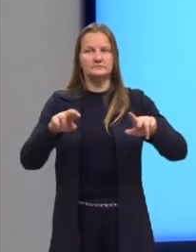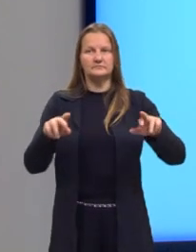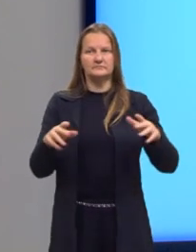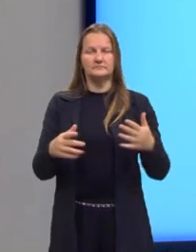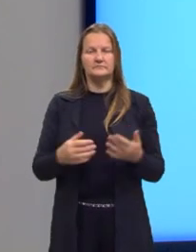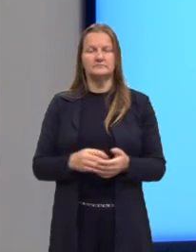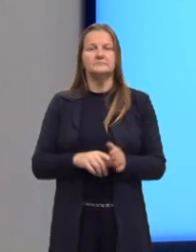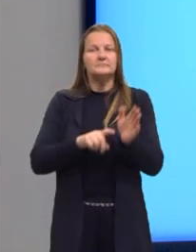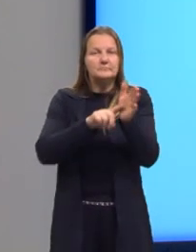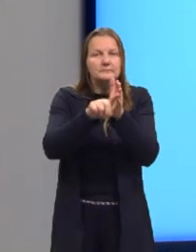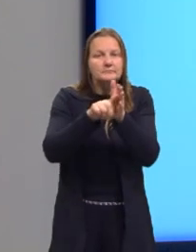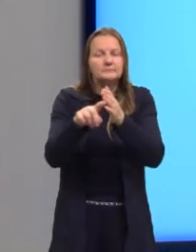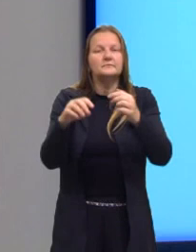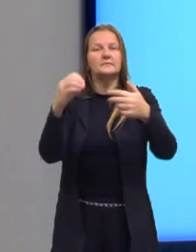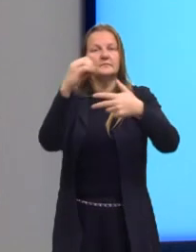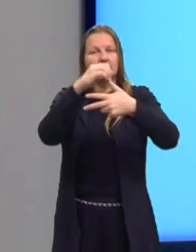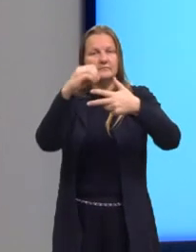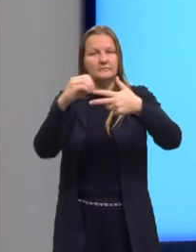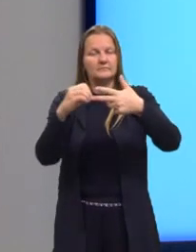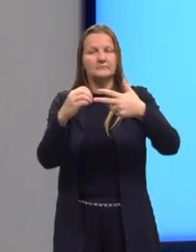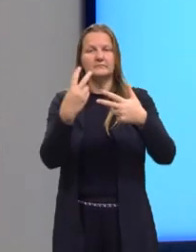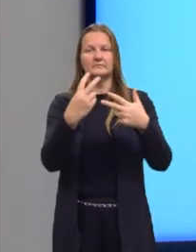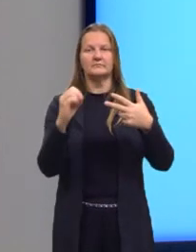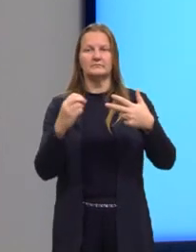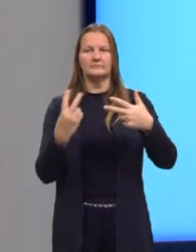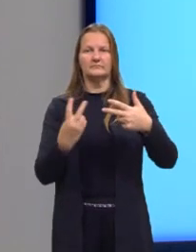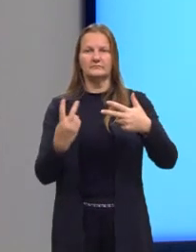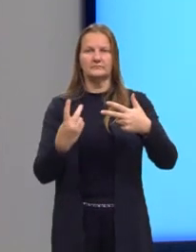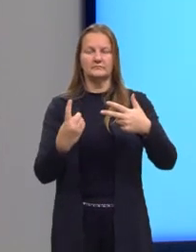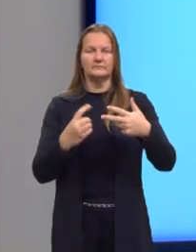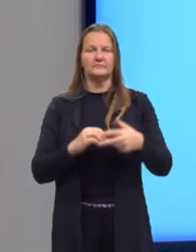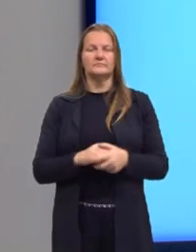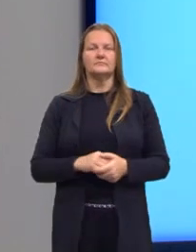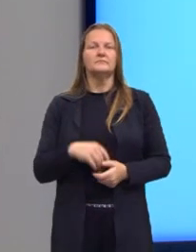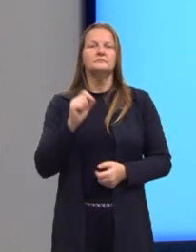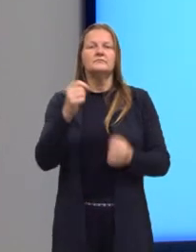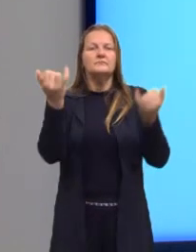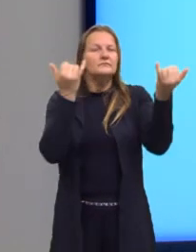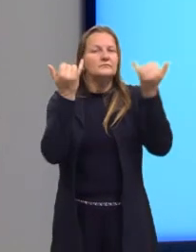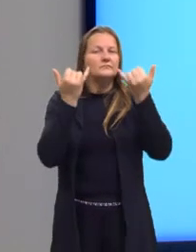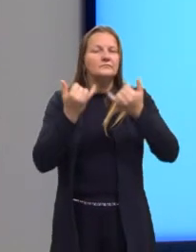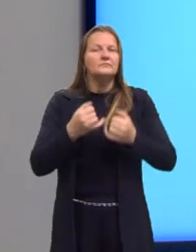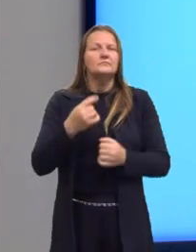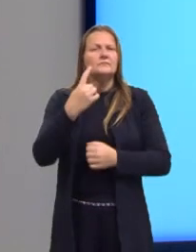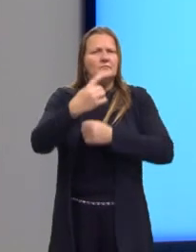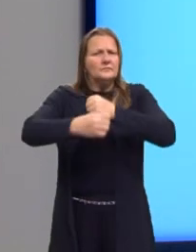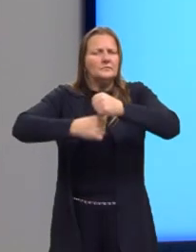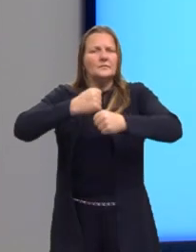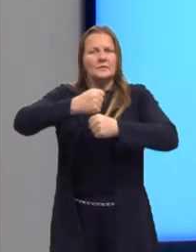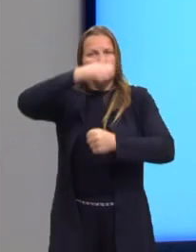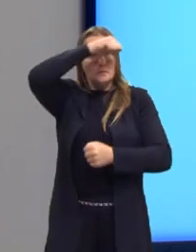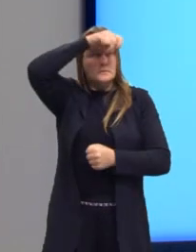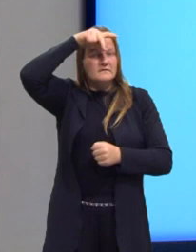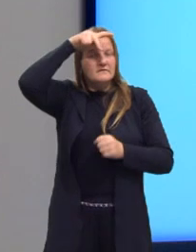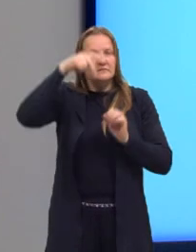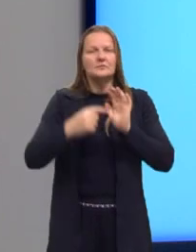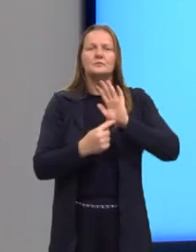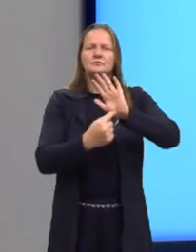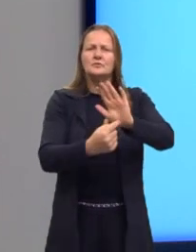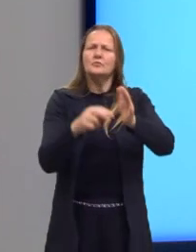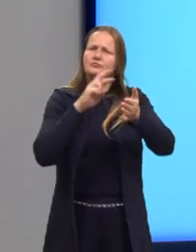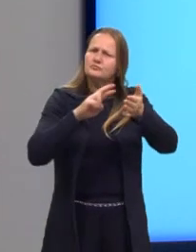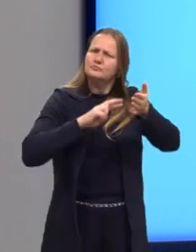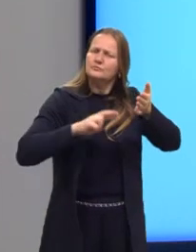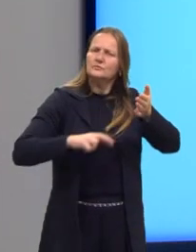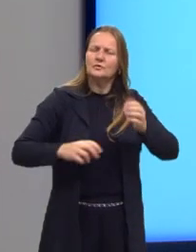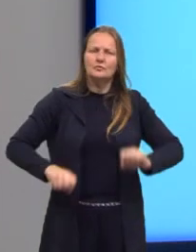ela é uma questão do Enem de 2021, nós temos o seguinte. Em um ano, uma prefeitura apresentou o relatório